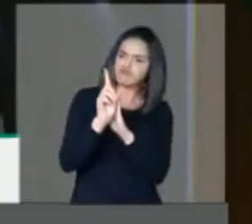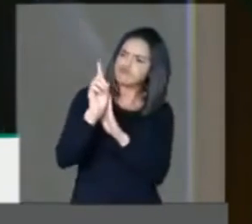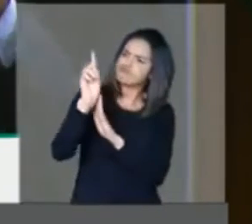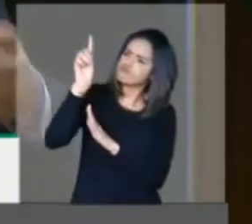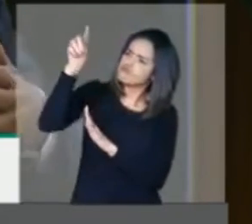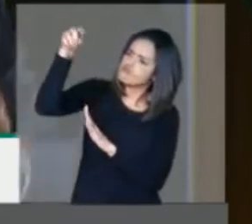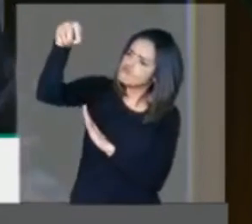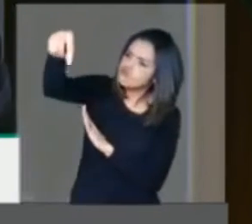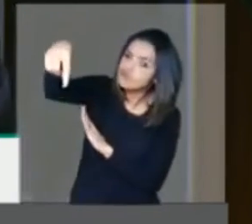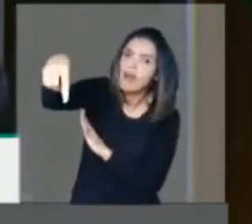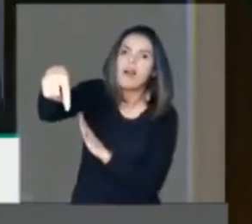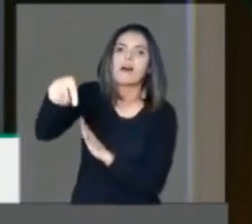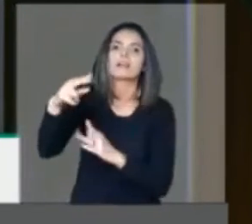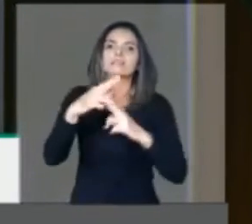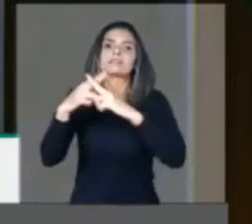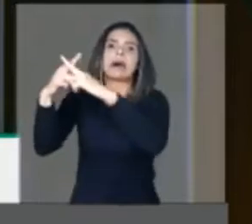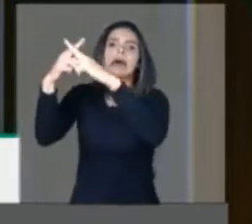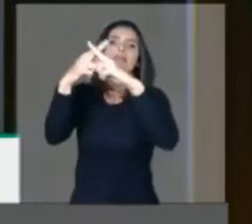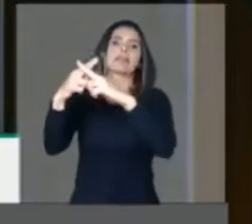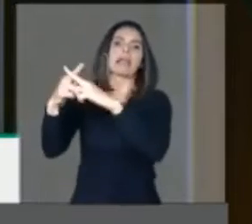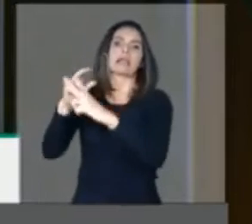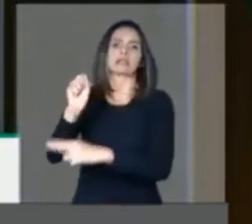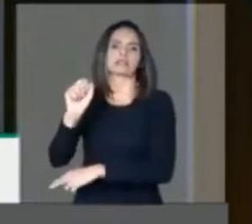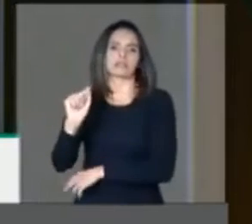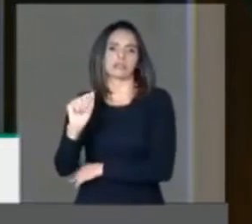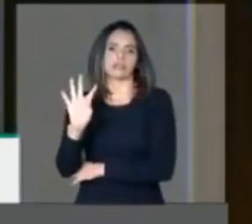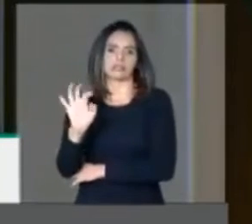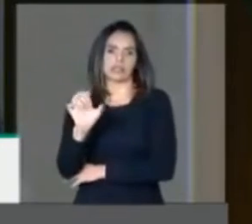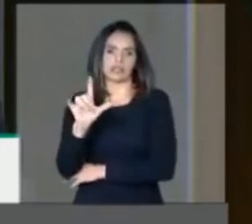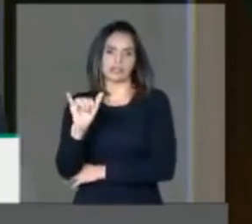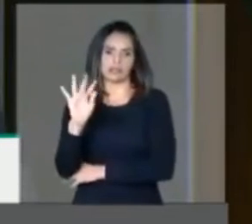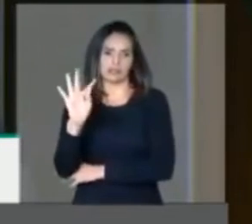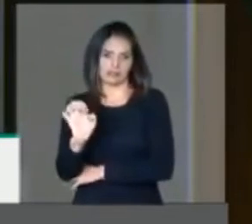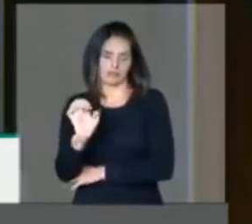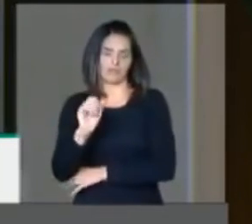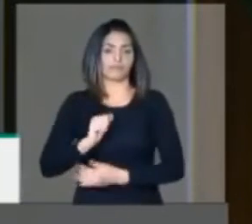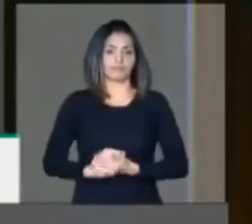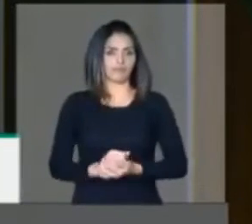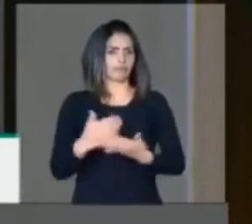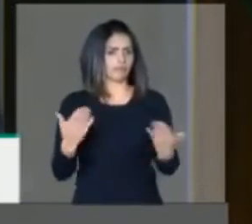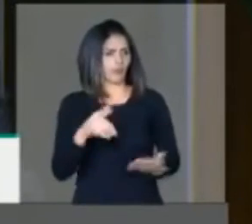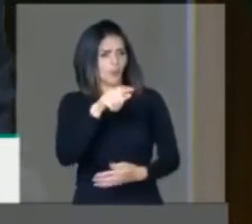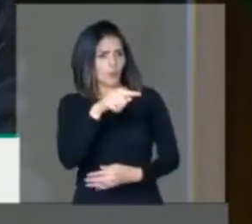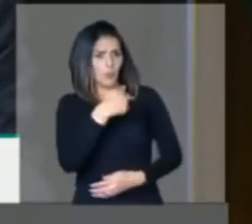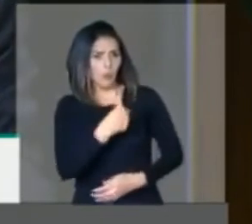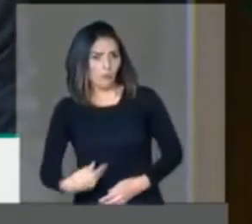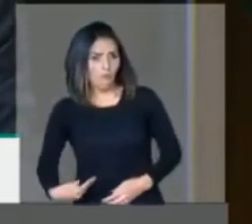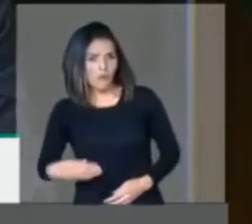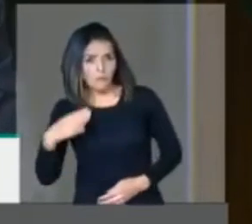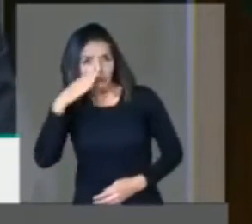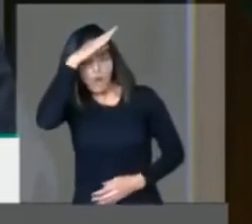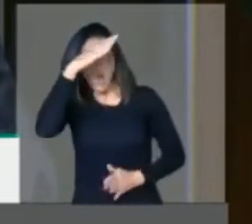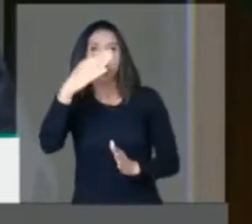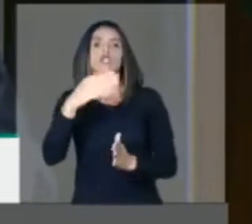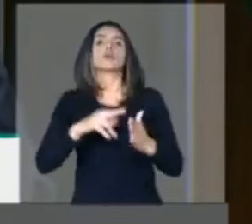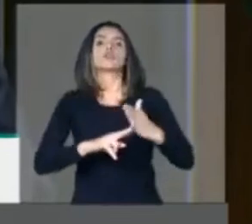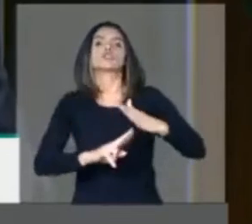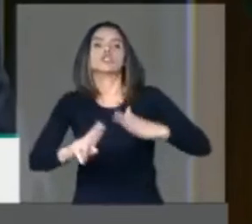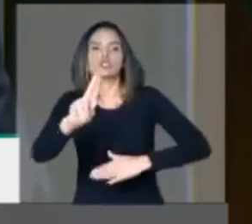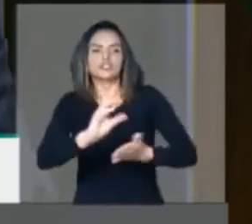satélite, como os satélites. Não é para menos que esse governo corta os recursos das